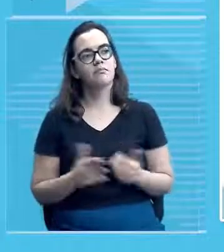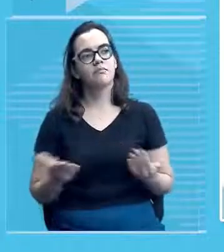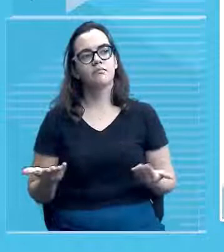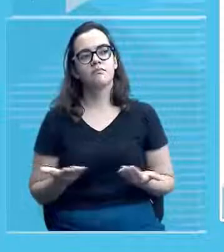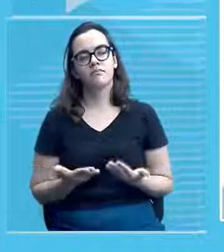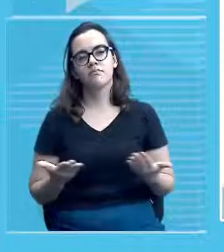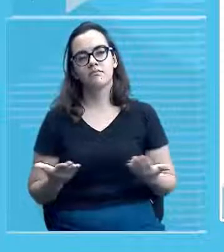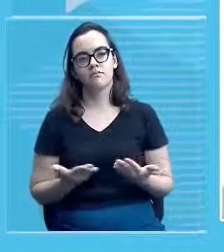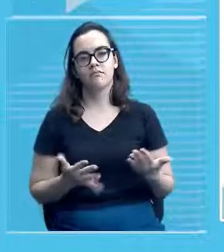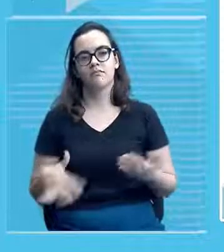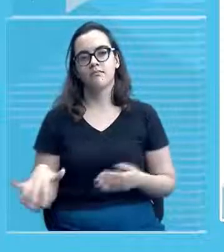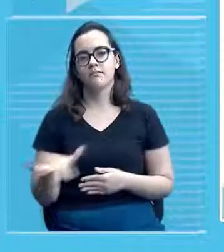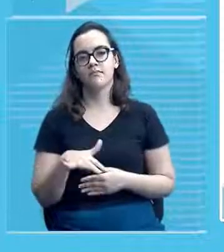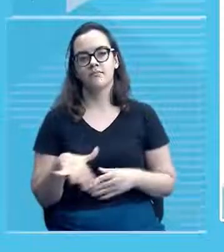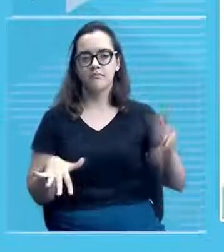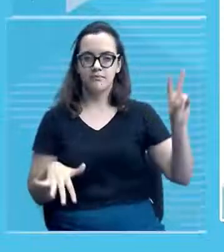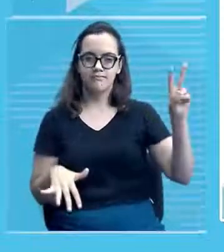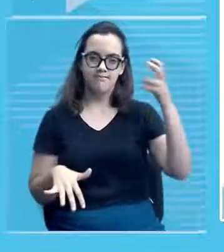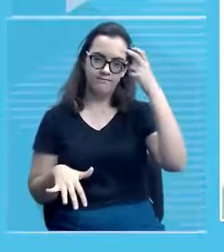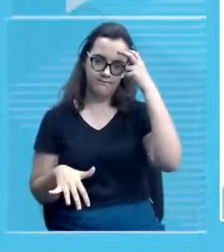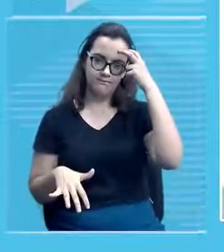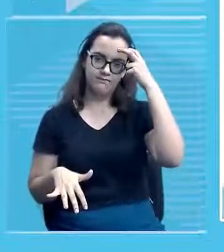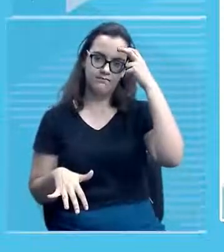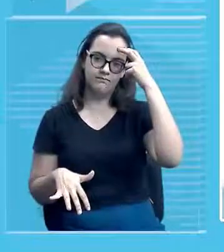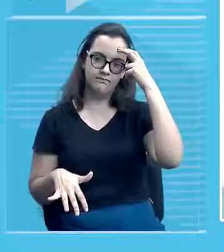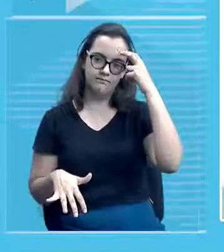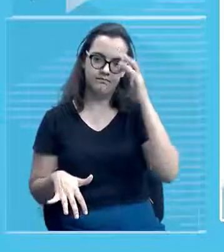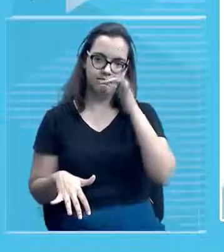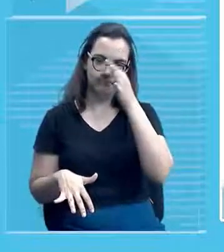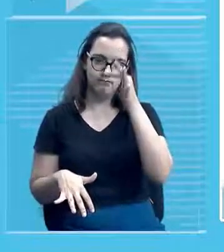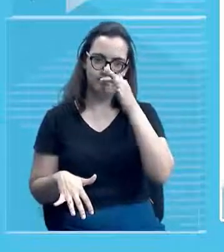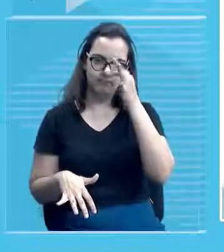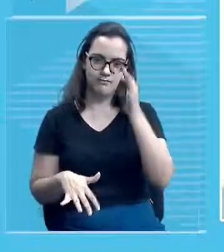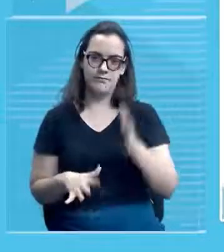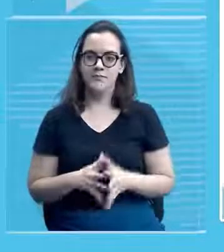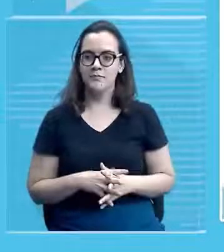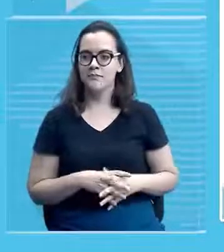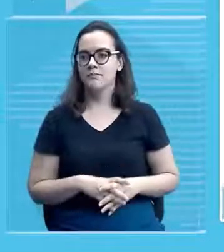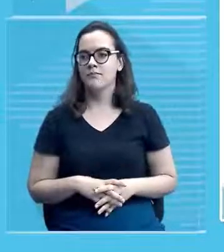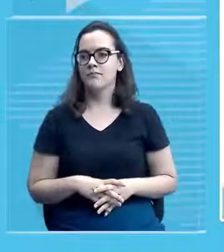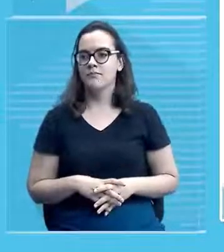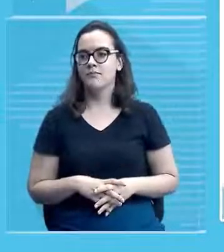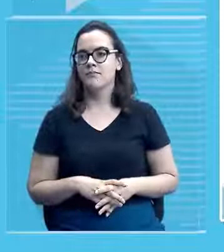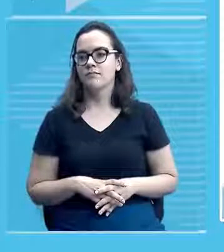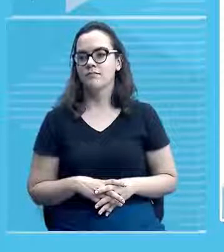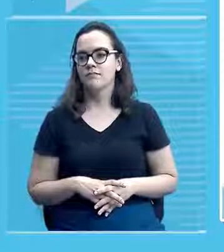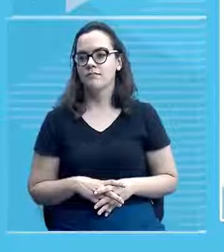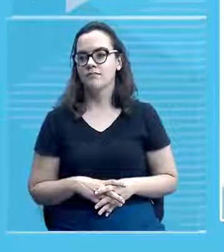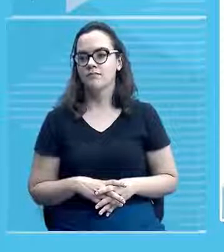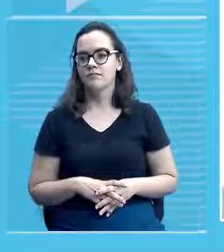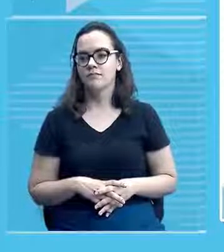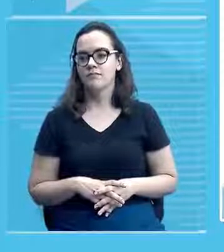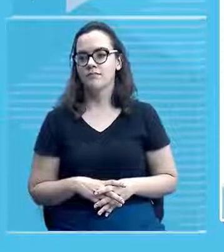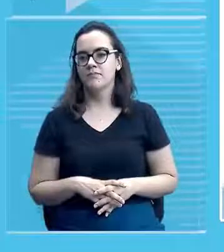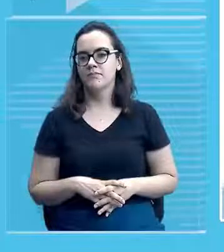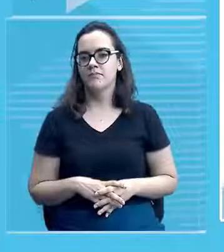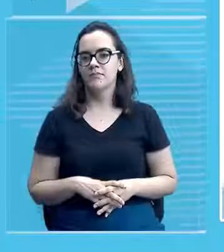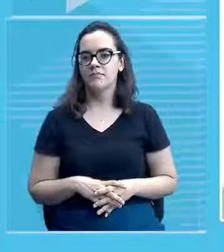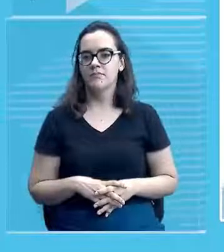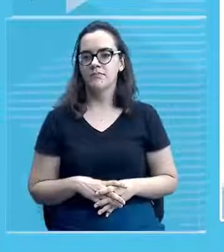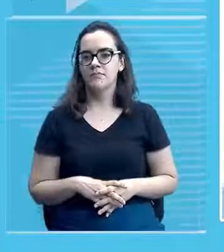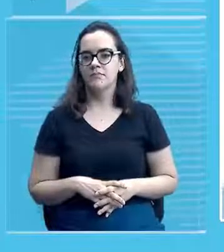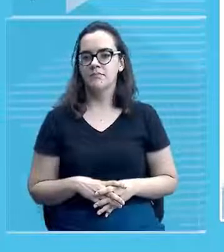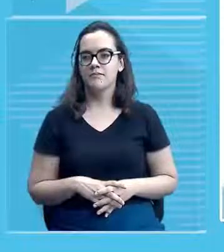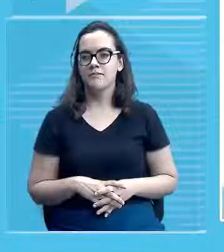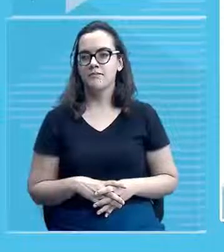para o espaço cultural né? Maria Bonita né? esse espaço cultural localizado lá em Floriano